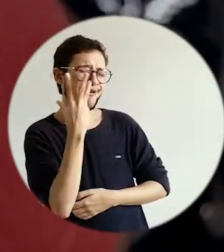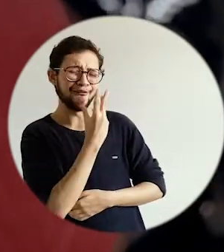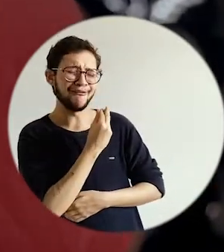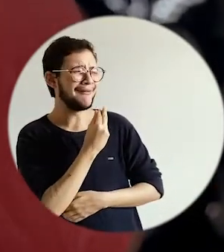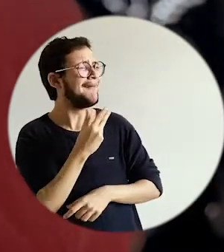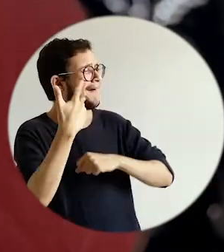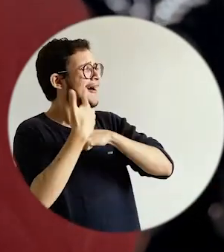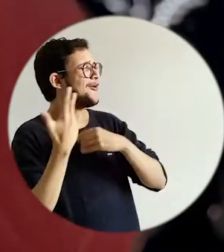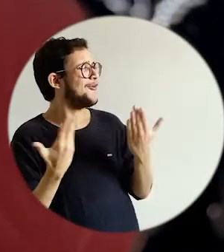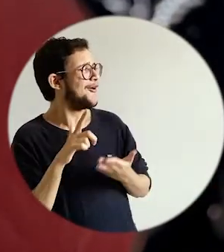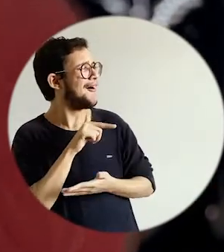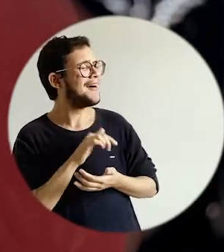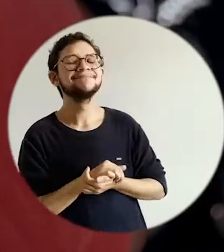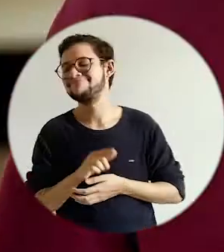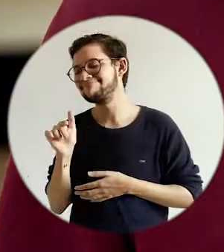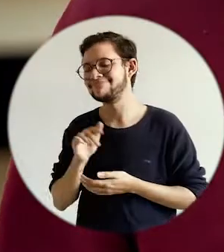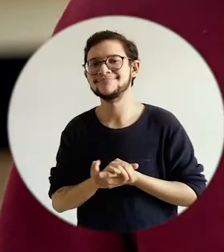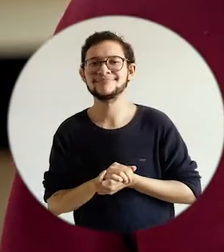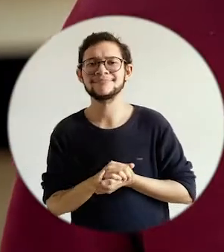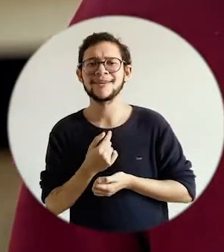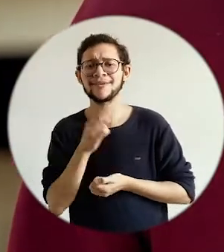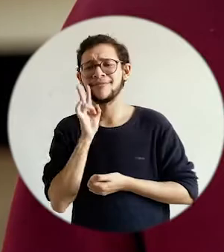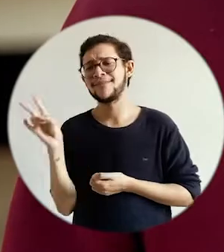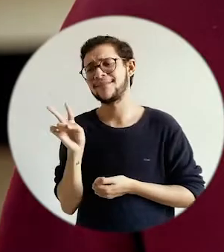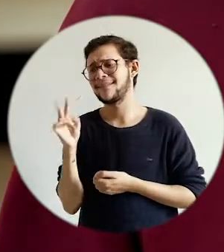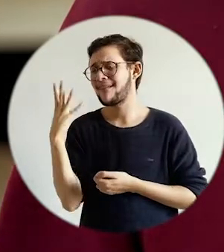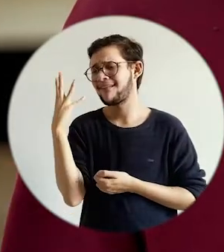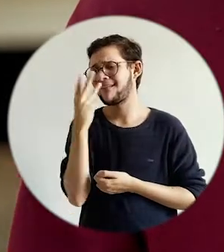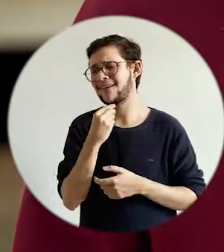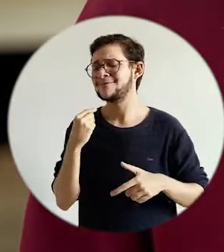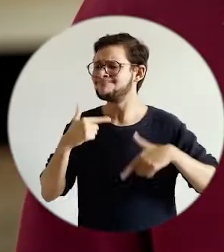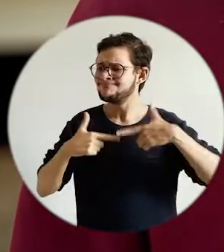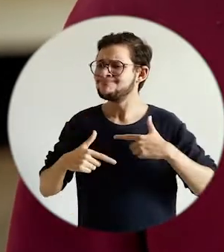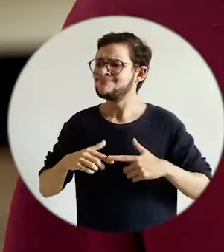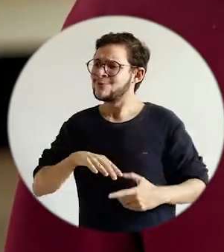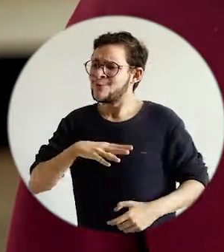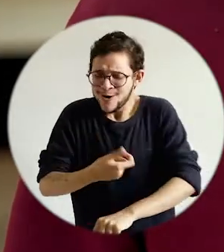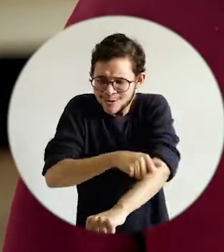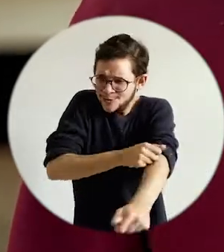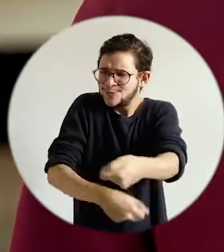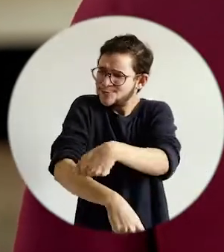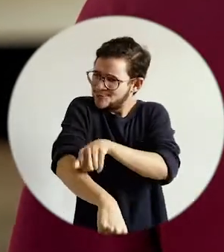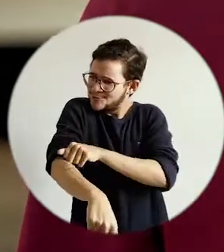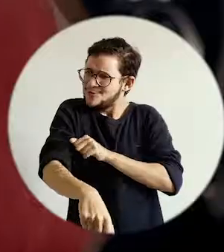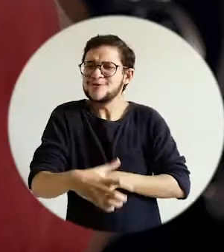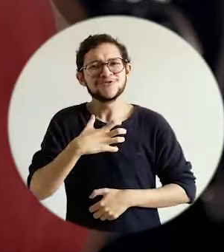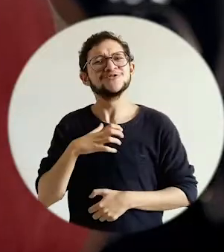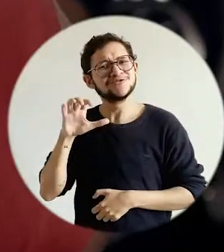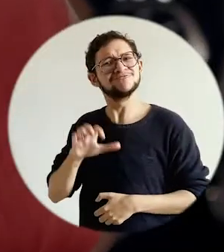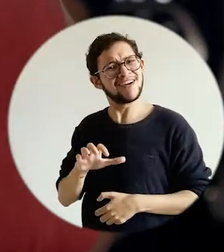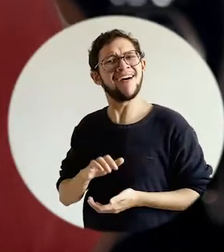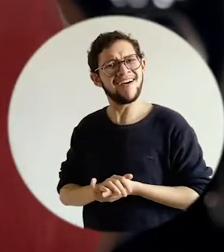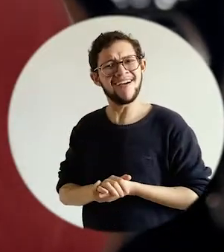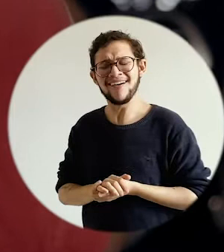Que lindo! Ele gravou isso hoje. O que admiro nela é a disposição dela de ser disposta desse jeito,